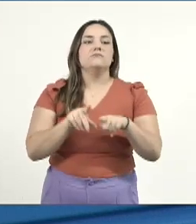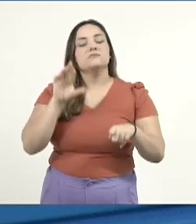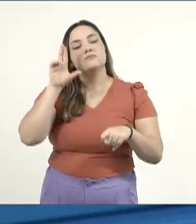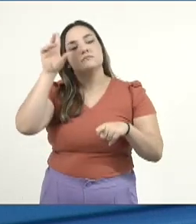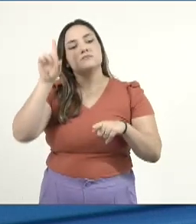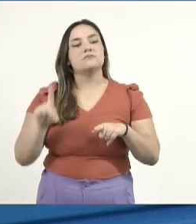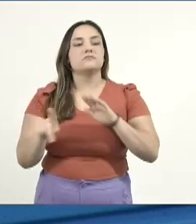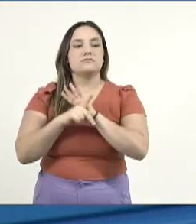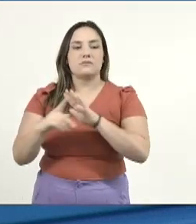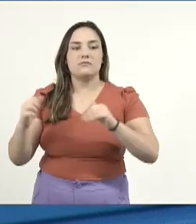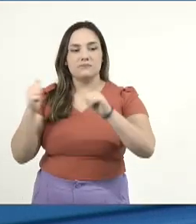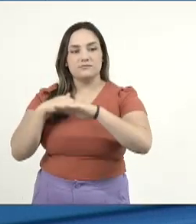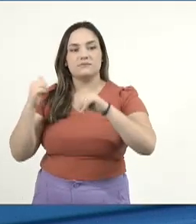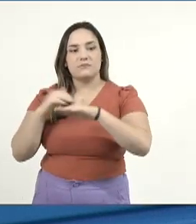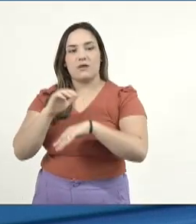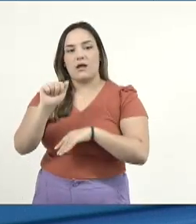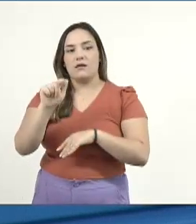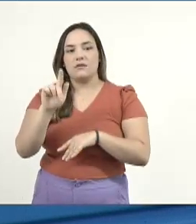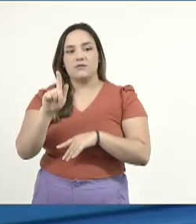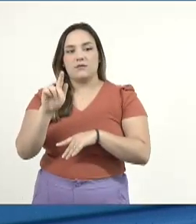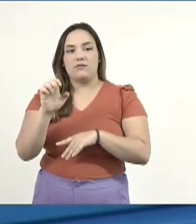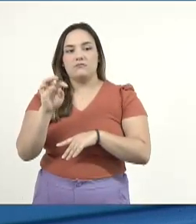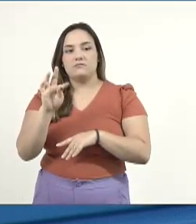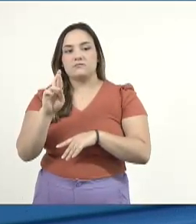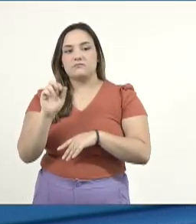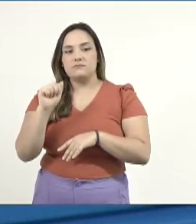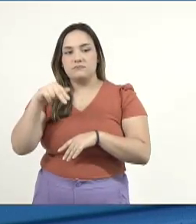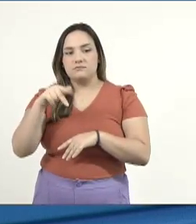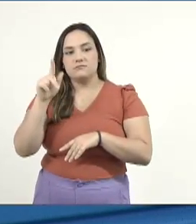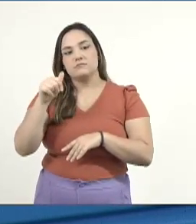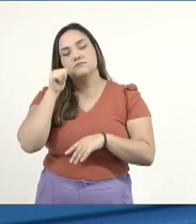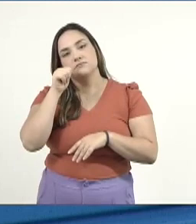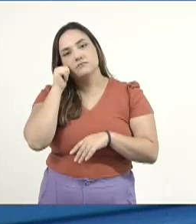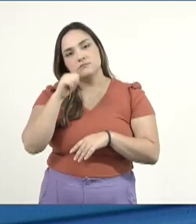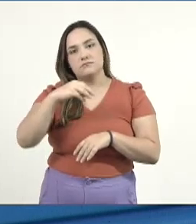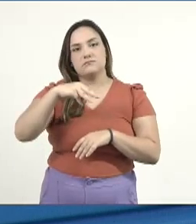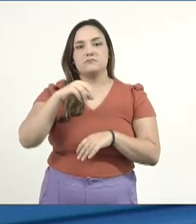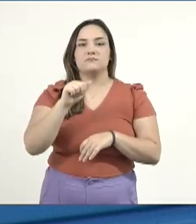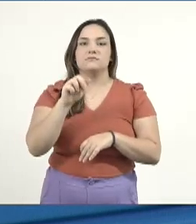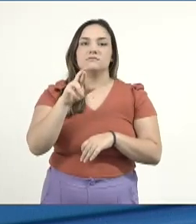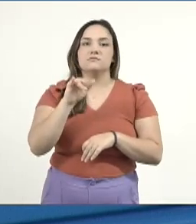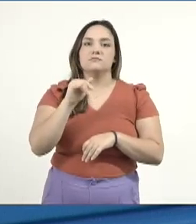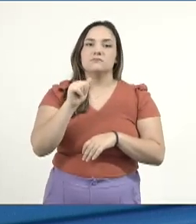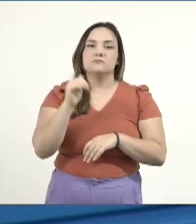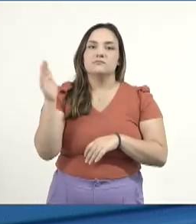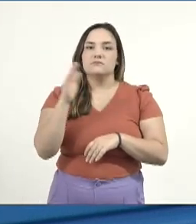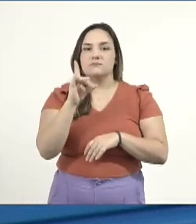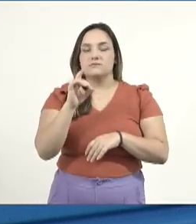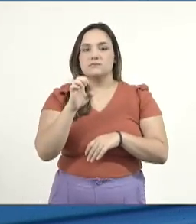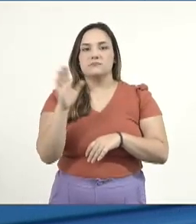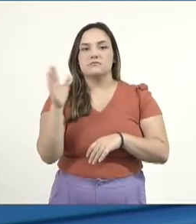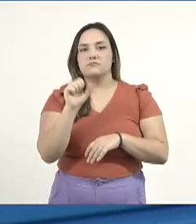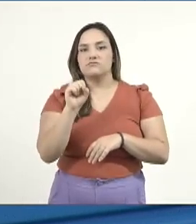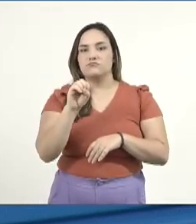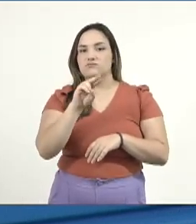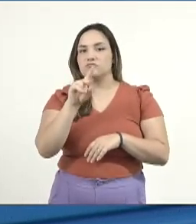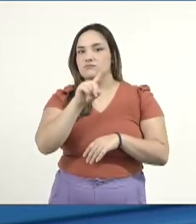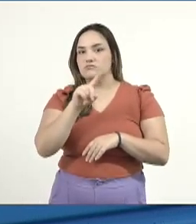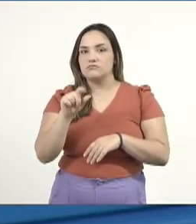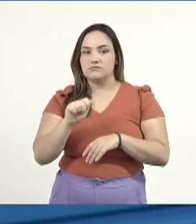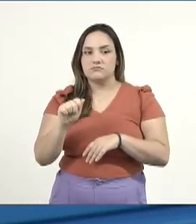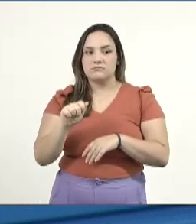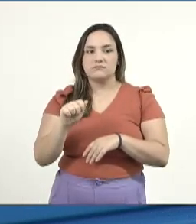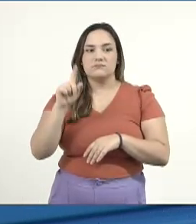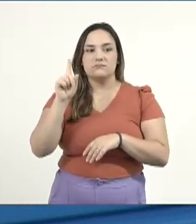de Transporte e Trânsito, Agetran, senhora Maria de Souza, solicitando que seja feita a implantação